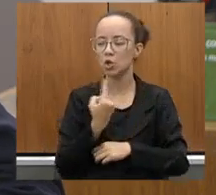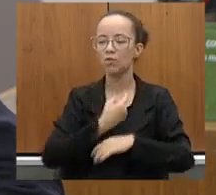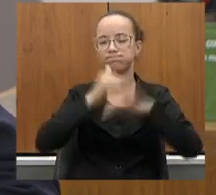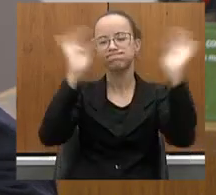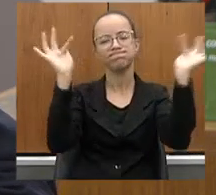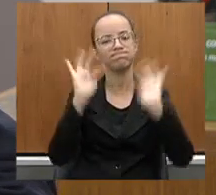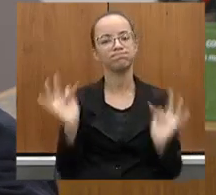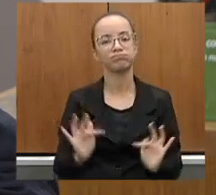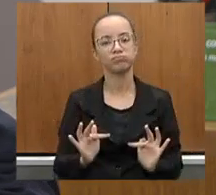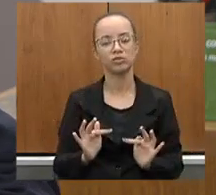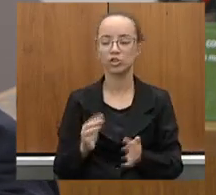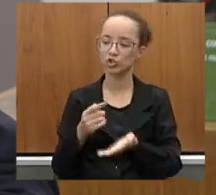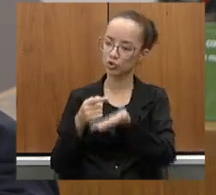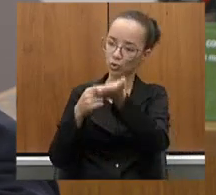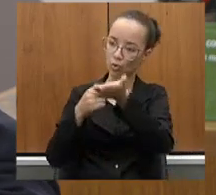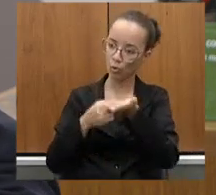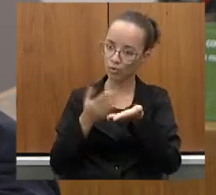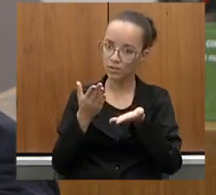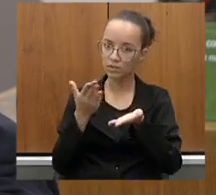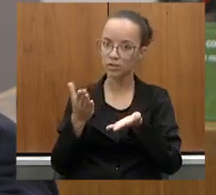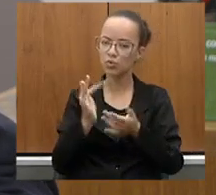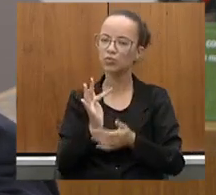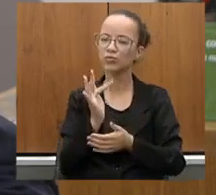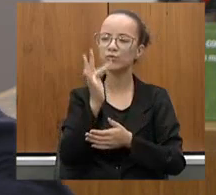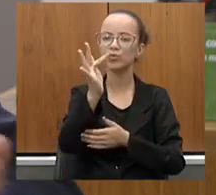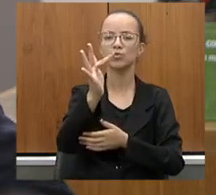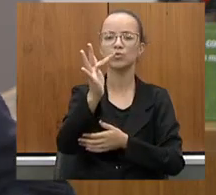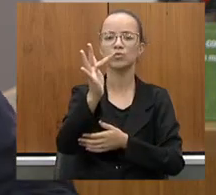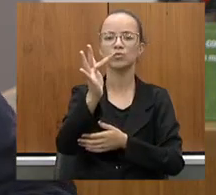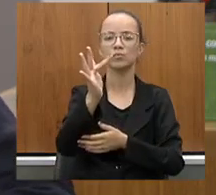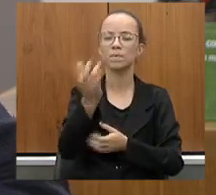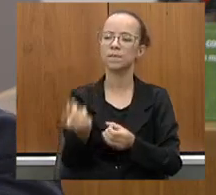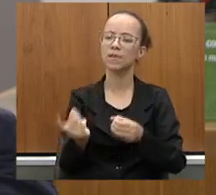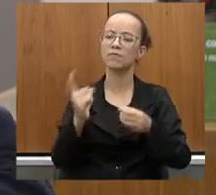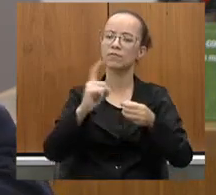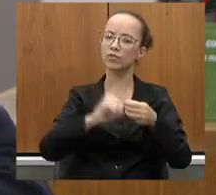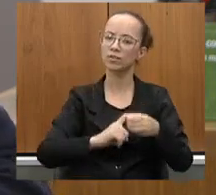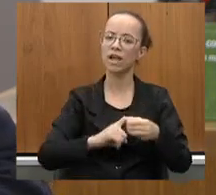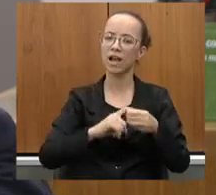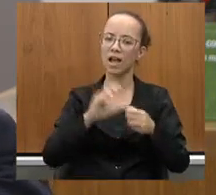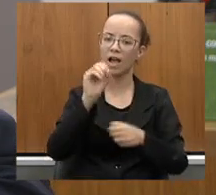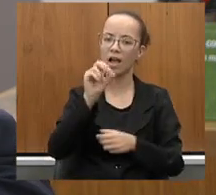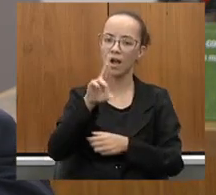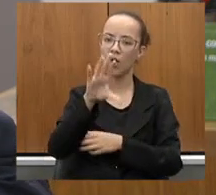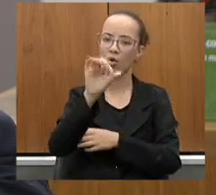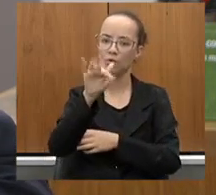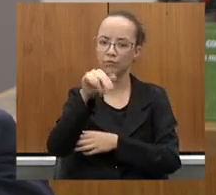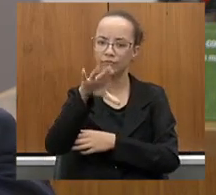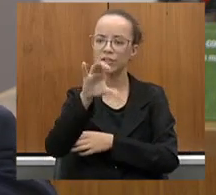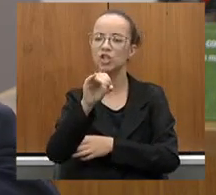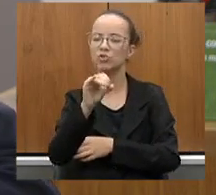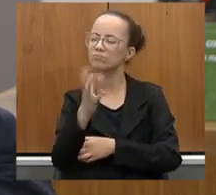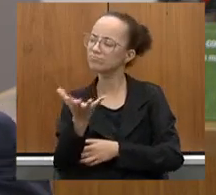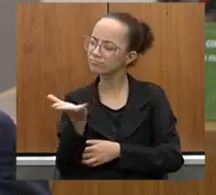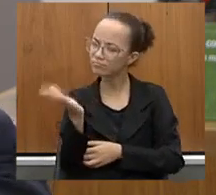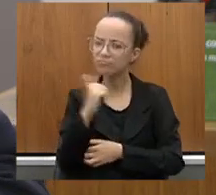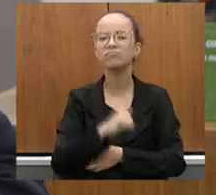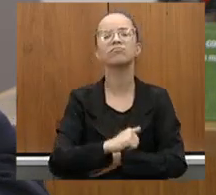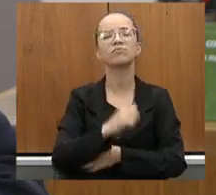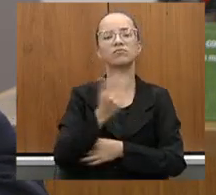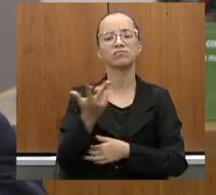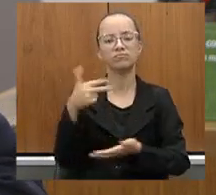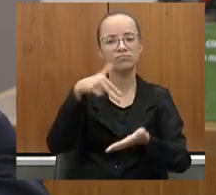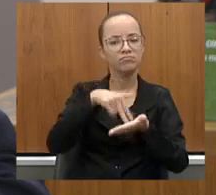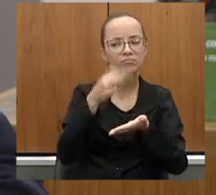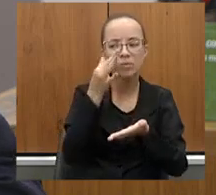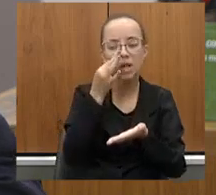e convidar a Exª para muito futuro próximo, voltar à nossa Ouro Fino, voltar à nossa região, região essa